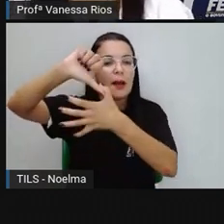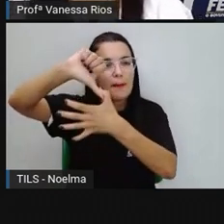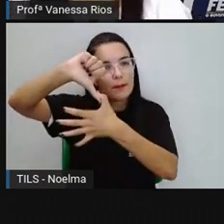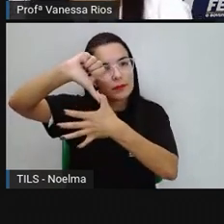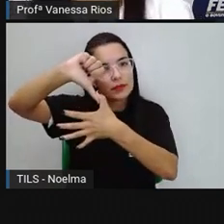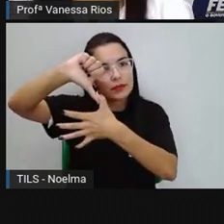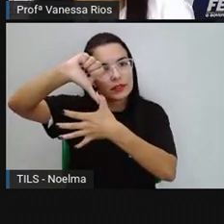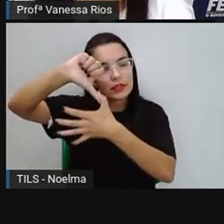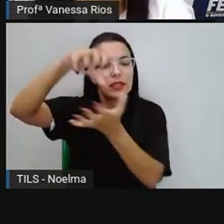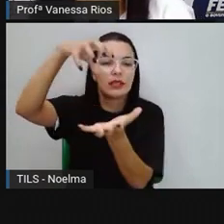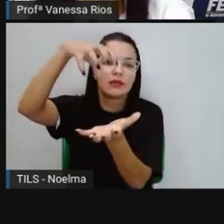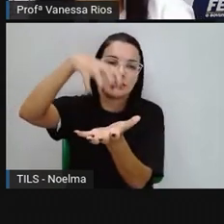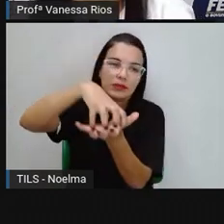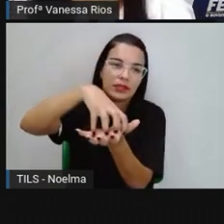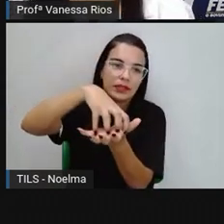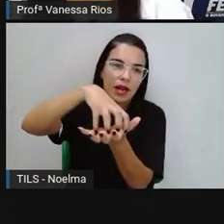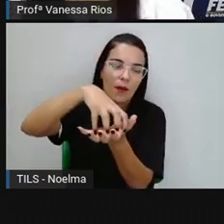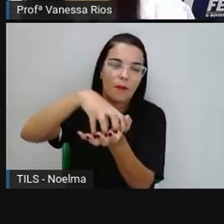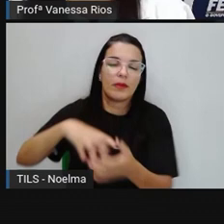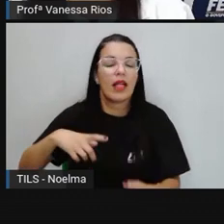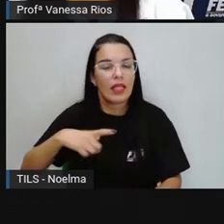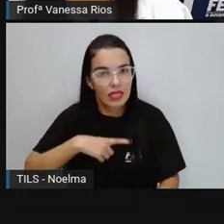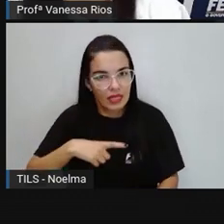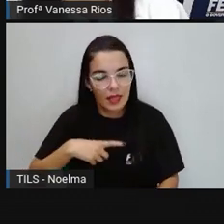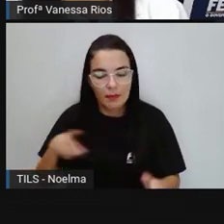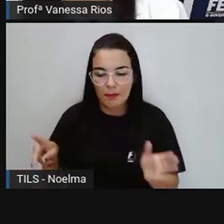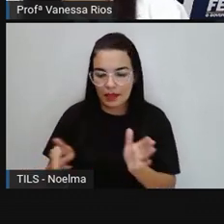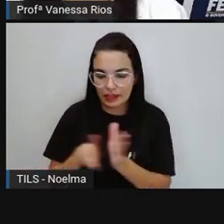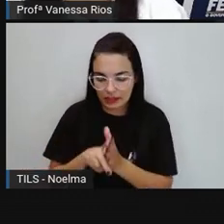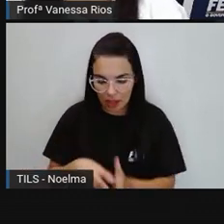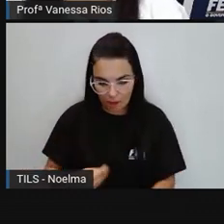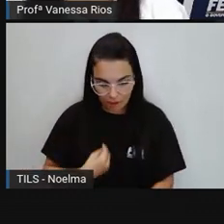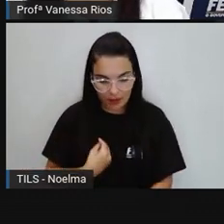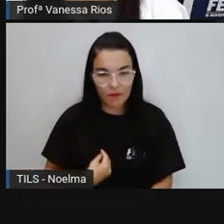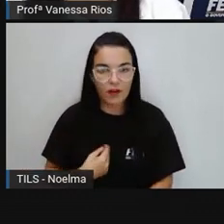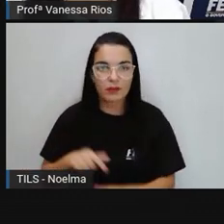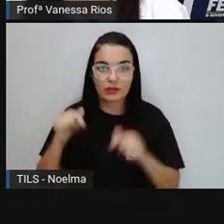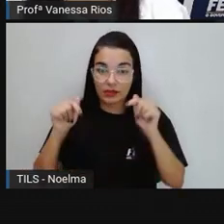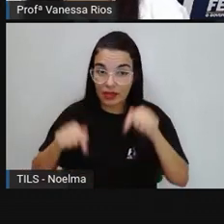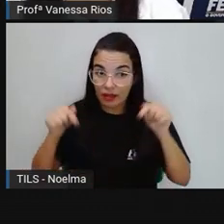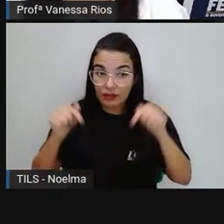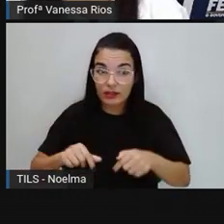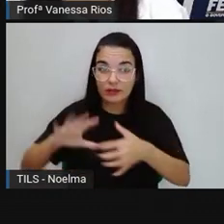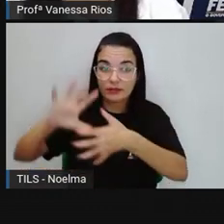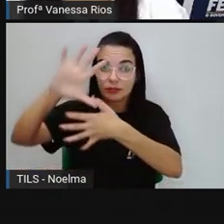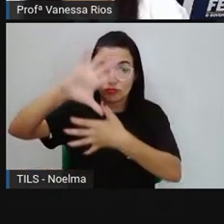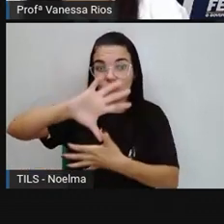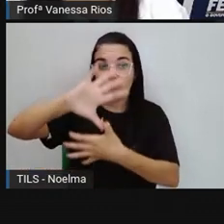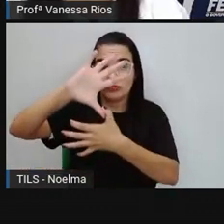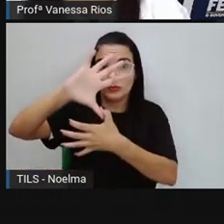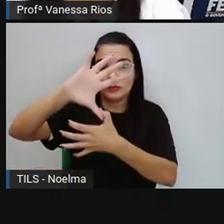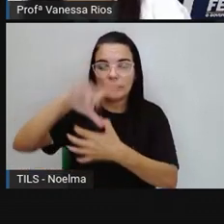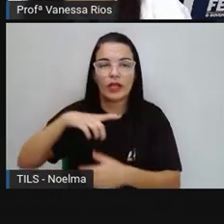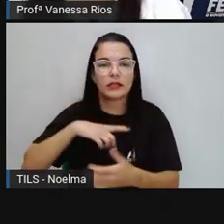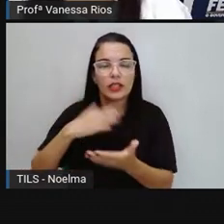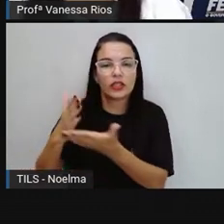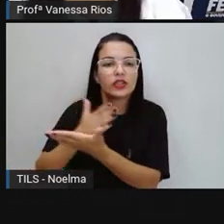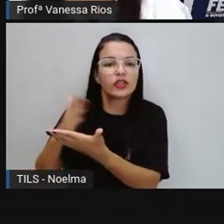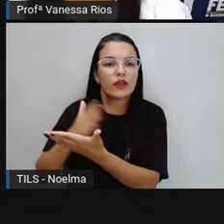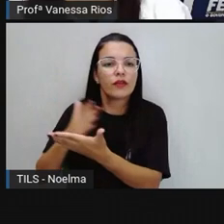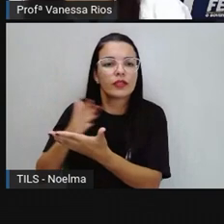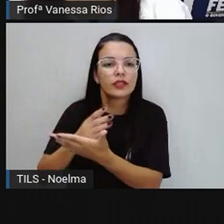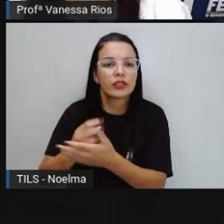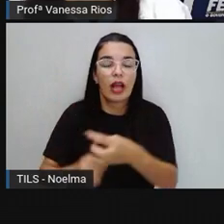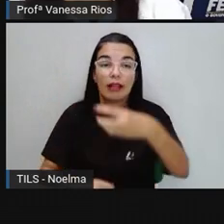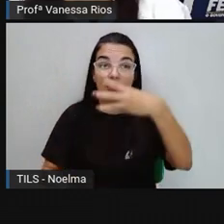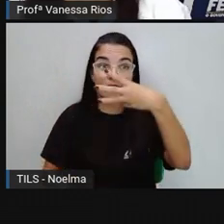parte, nós estamos no continente americano. O continente americano, ele é dividido aí em